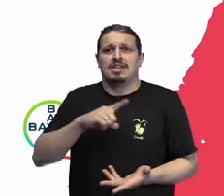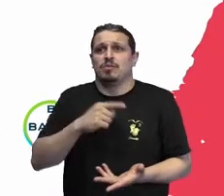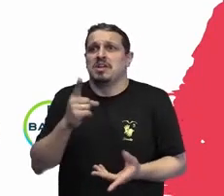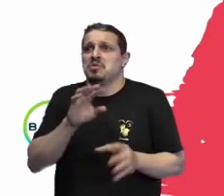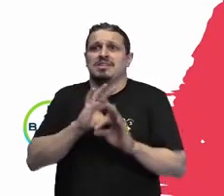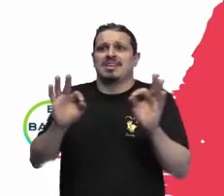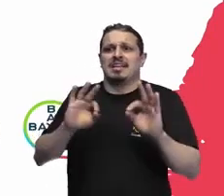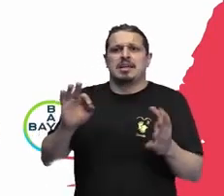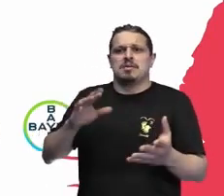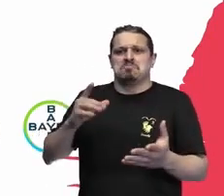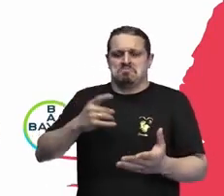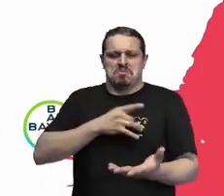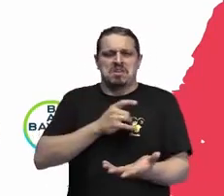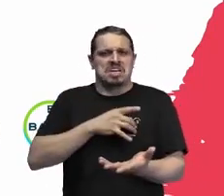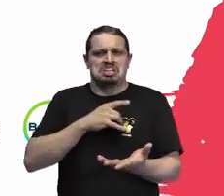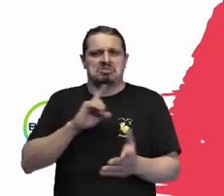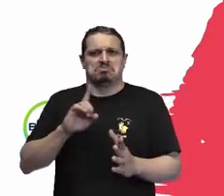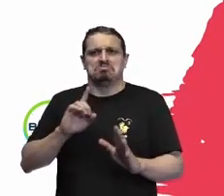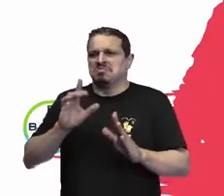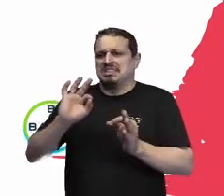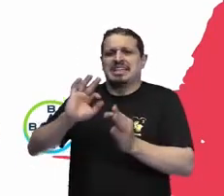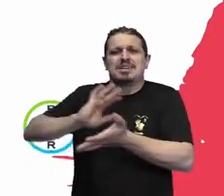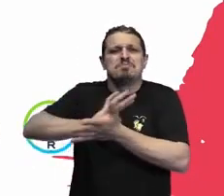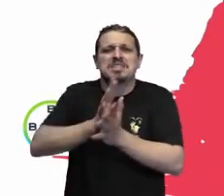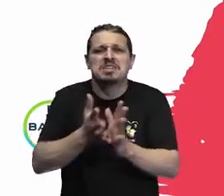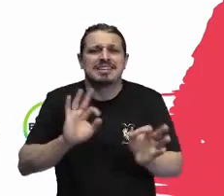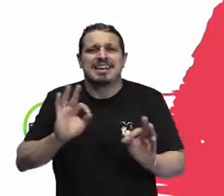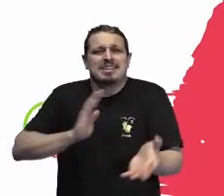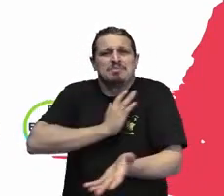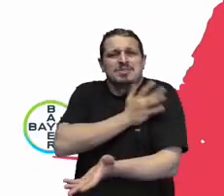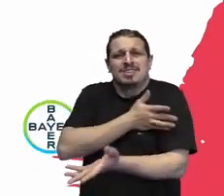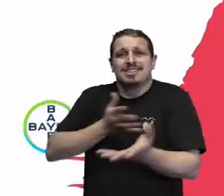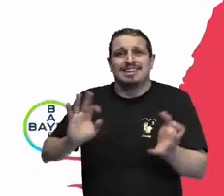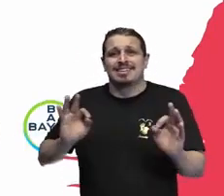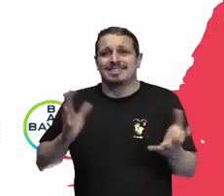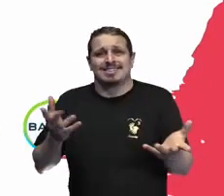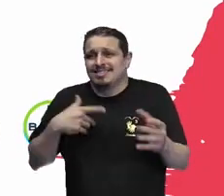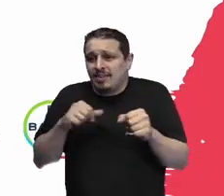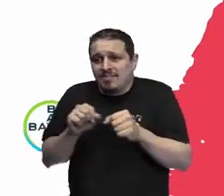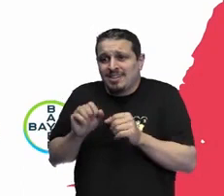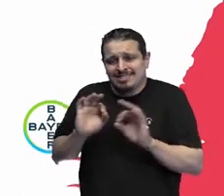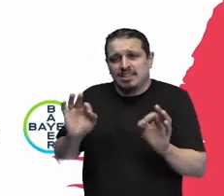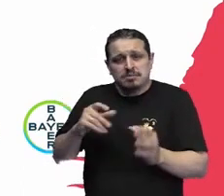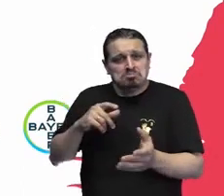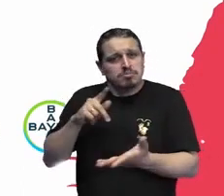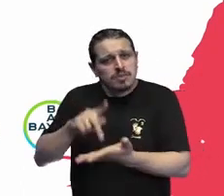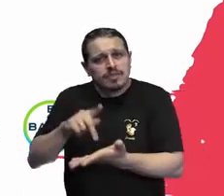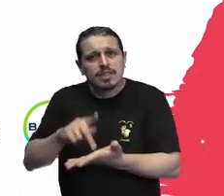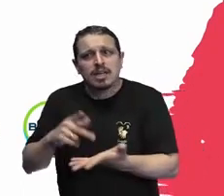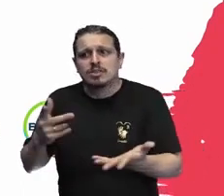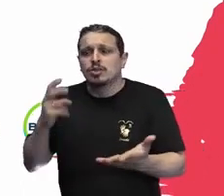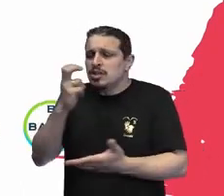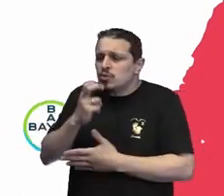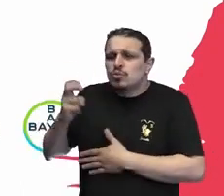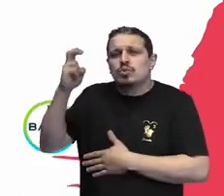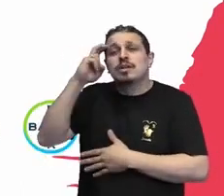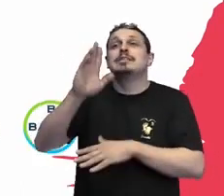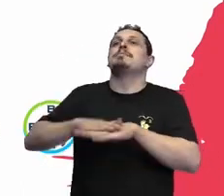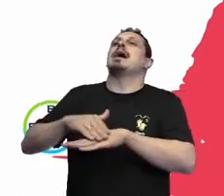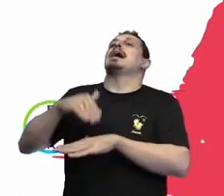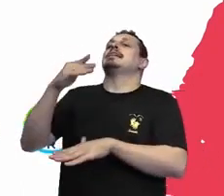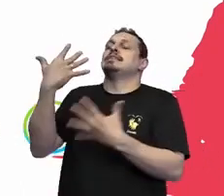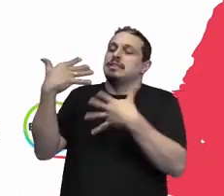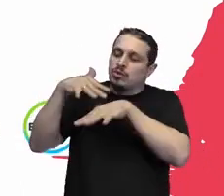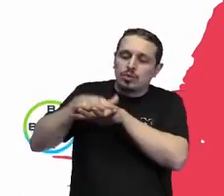tipo de discriminação. E, além disso, uma cultura mais inclusiva e de valorização da